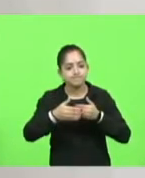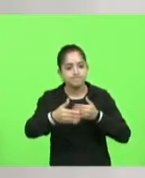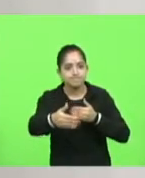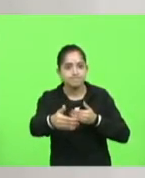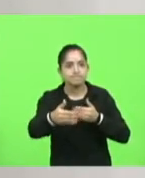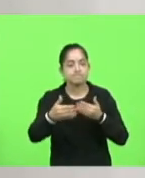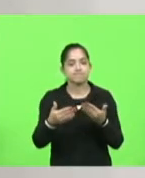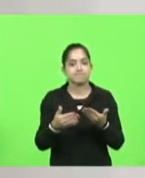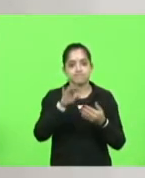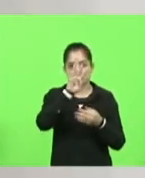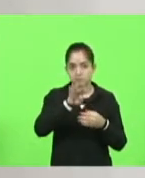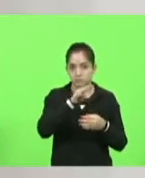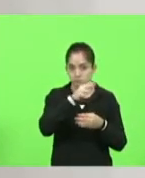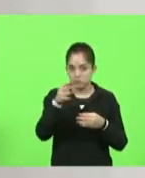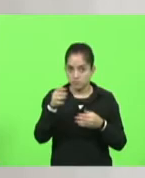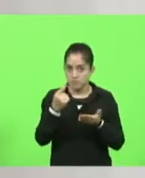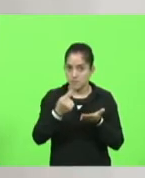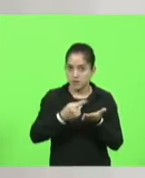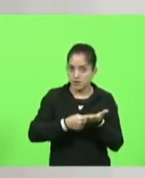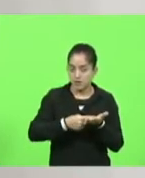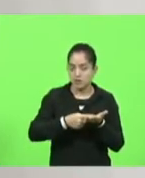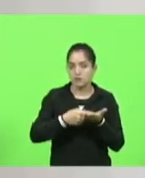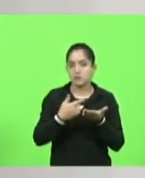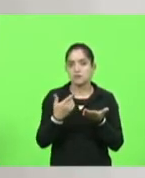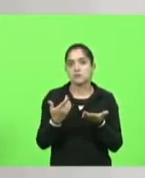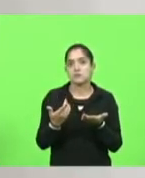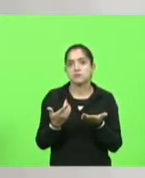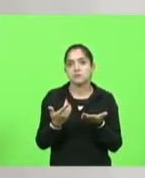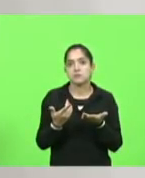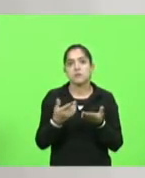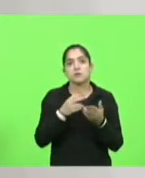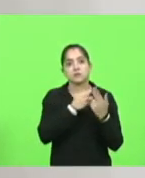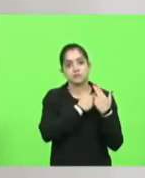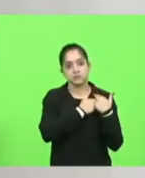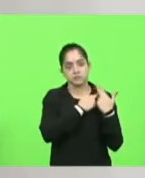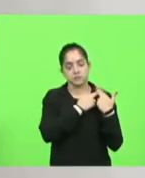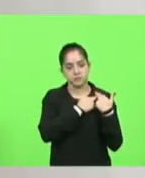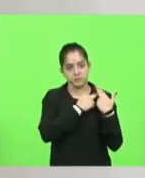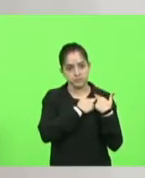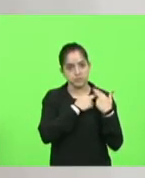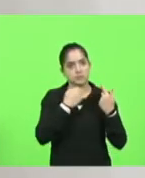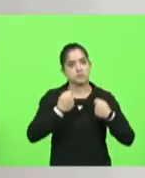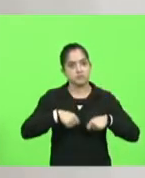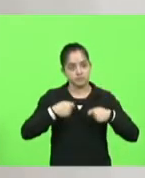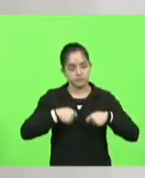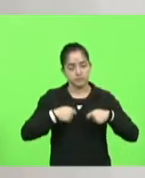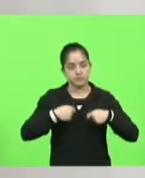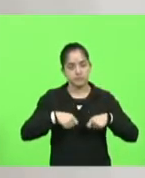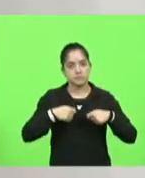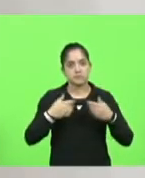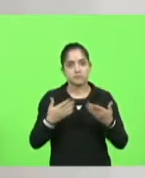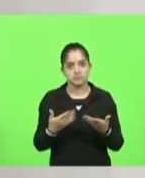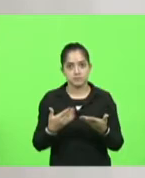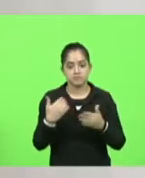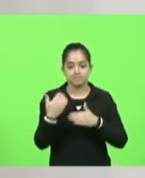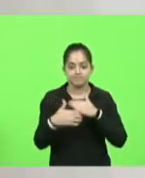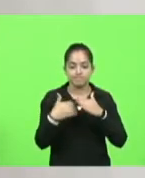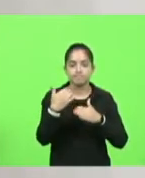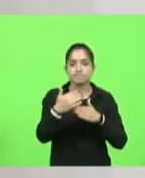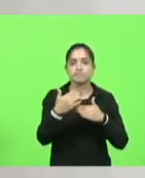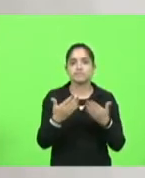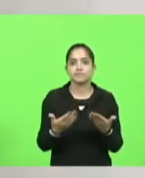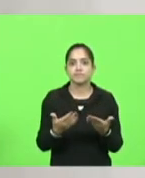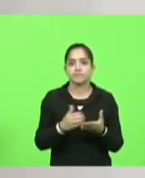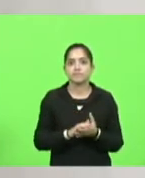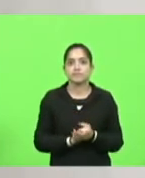de calendário de eventos volto a dizer com a responsabilidade que merece ser atribuída ao processo sistêmico de